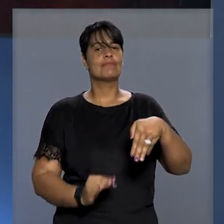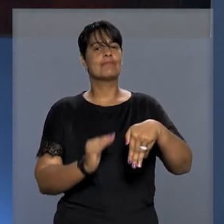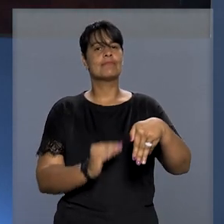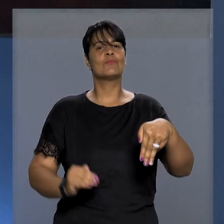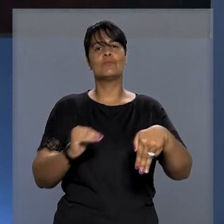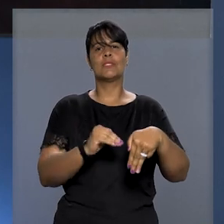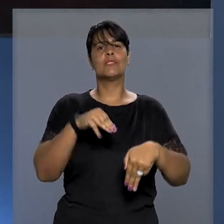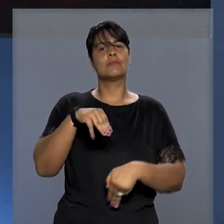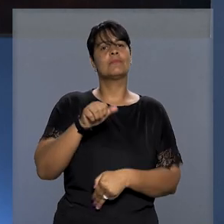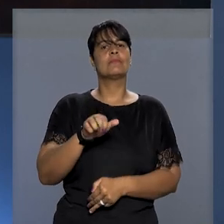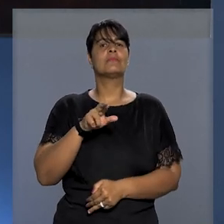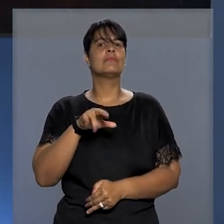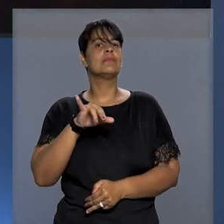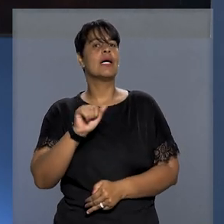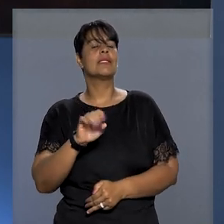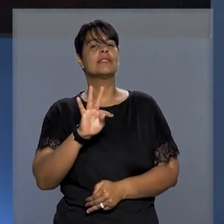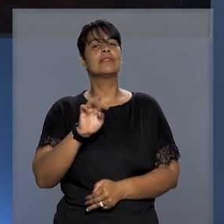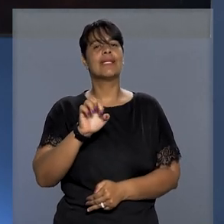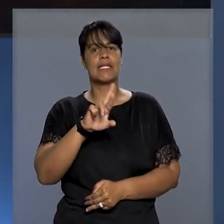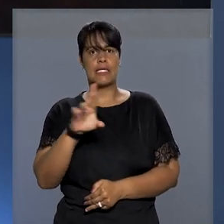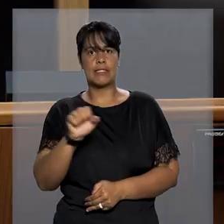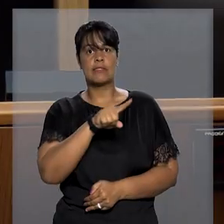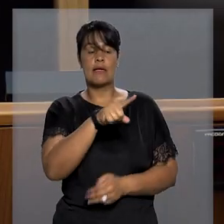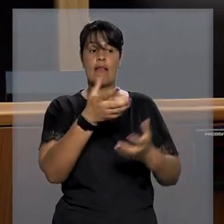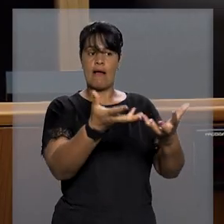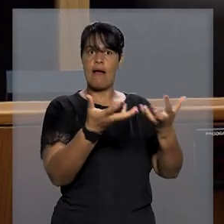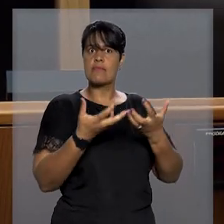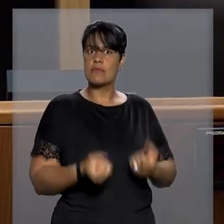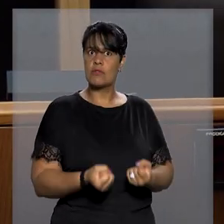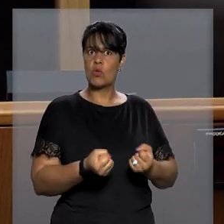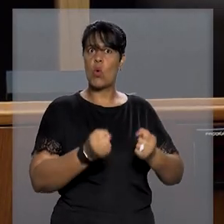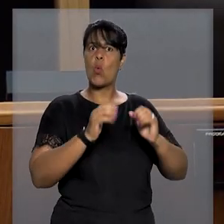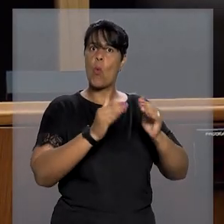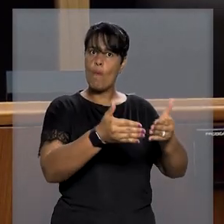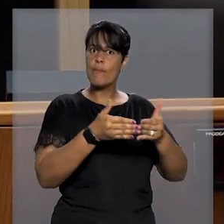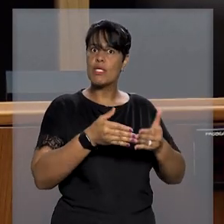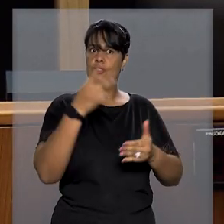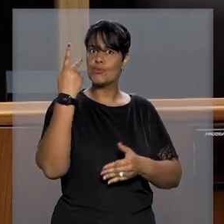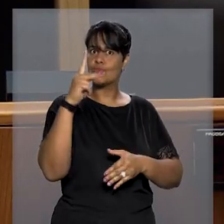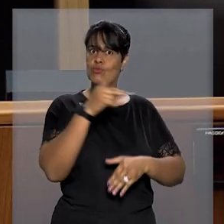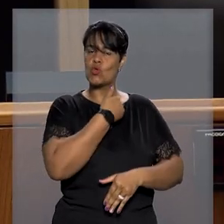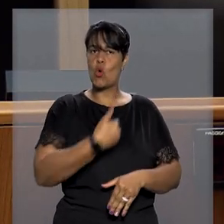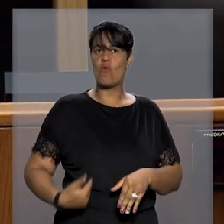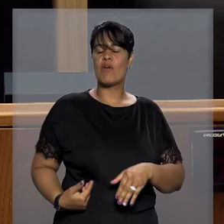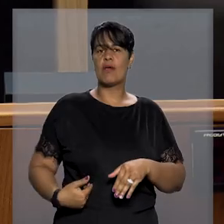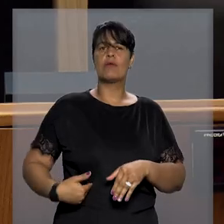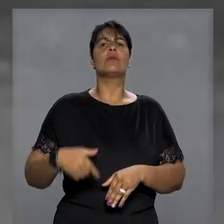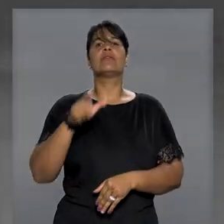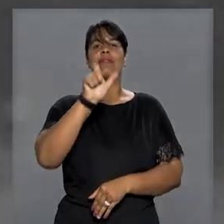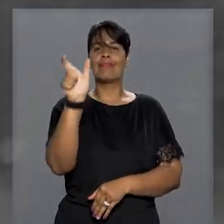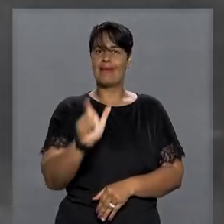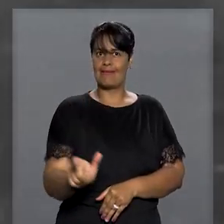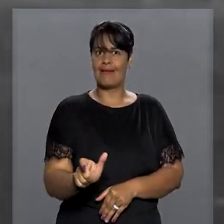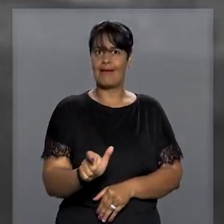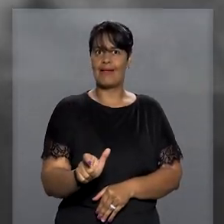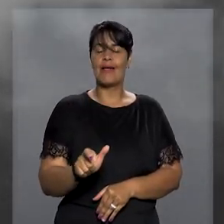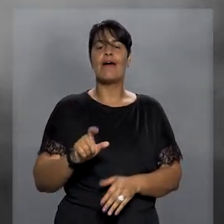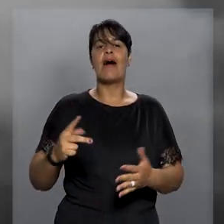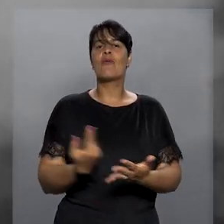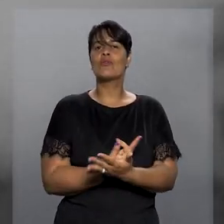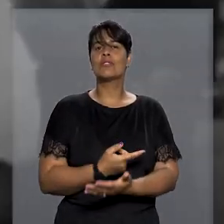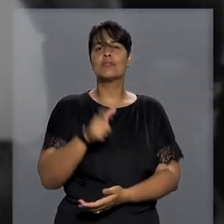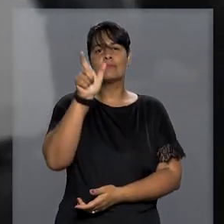presidente do STJ, ministra Maria Tereza de Assis Moura, admitiu o processamento do pedido do governo da Itália para que seja